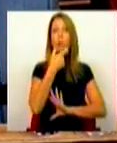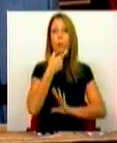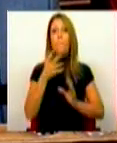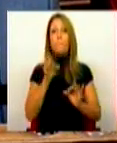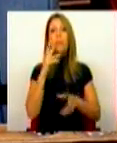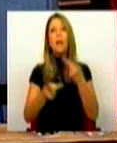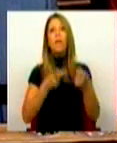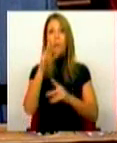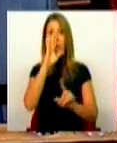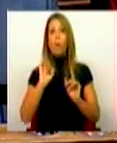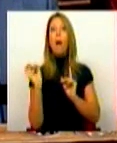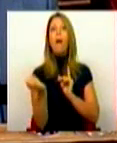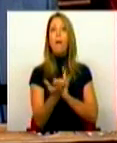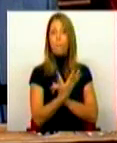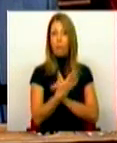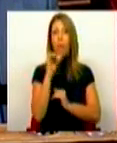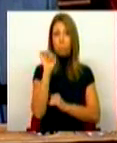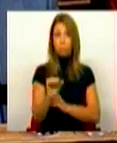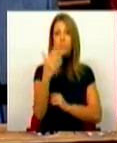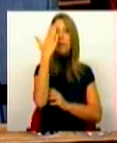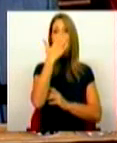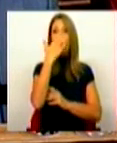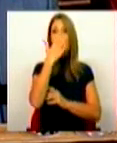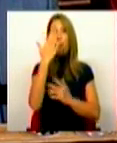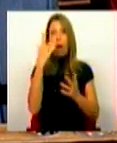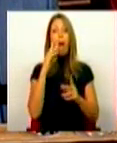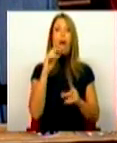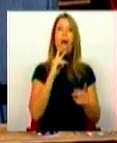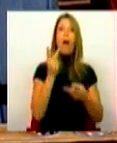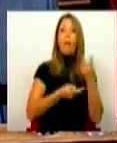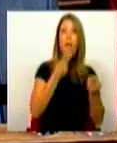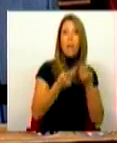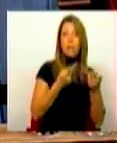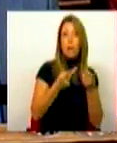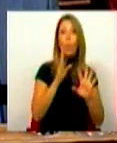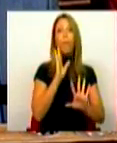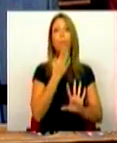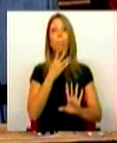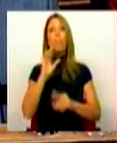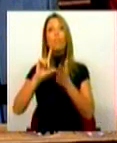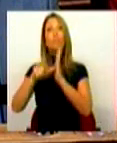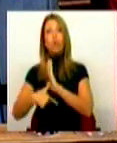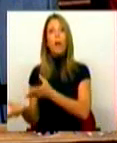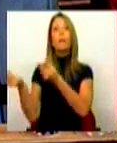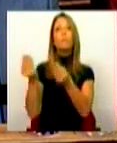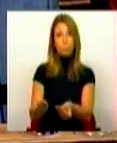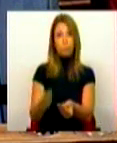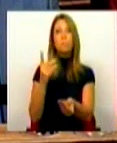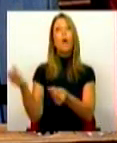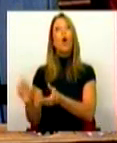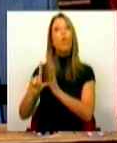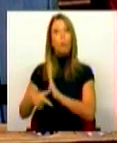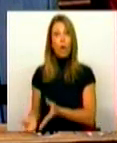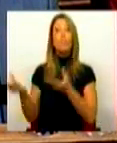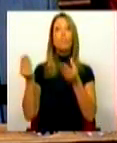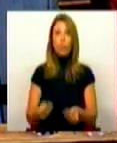avaliação ambiental é feita em função do projeto que for apresentado. Quando for apresentado um projeto, ele será